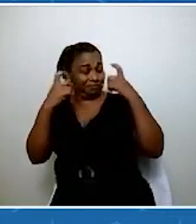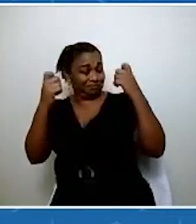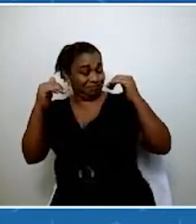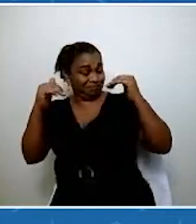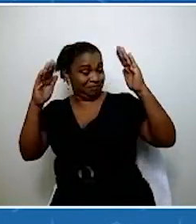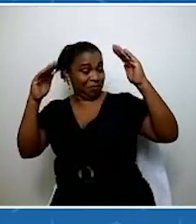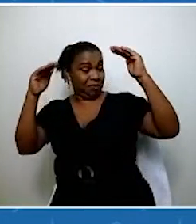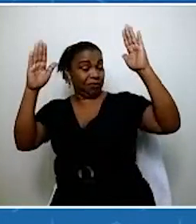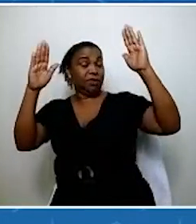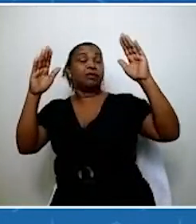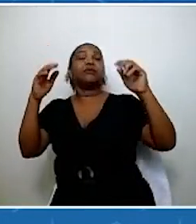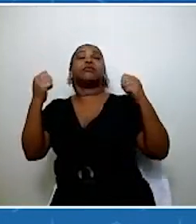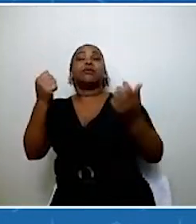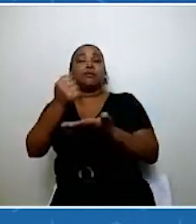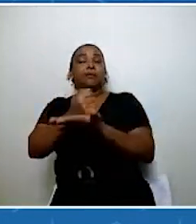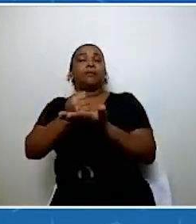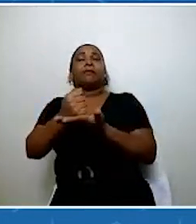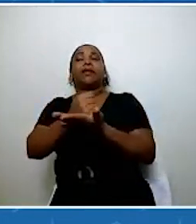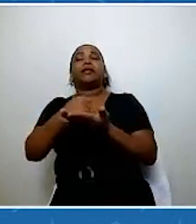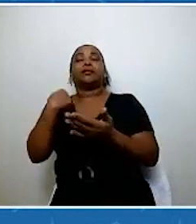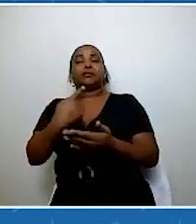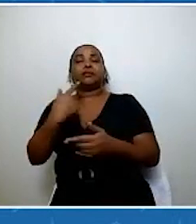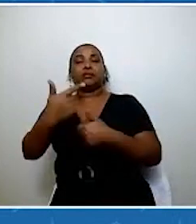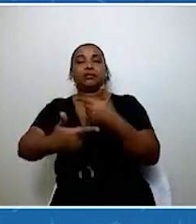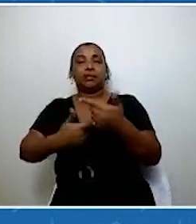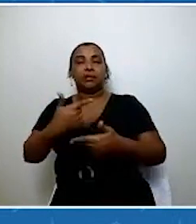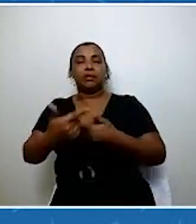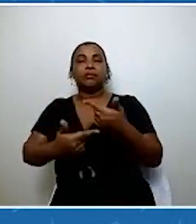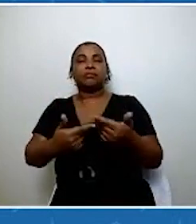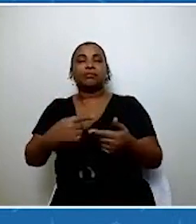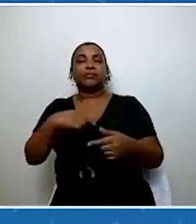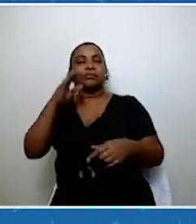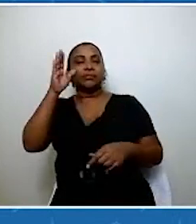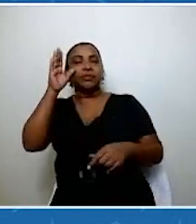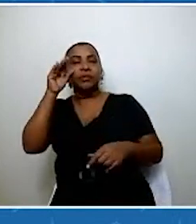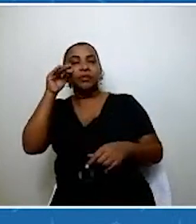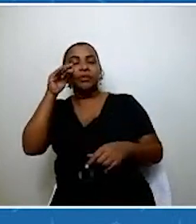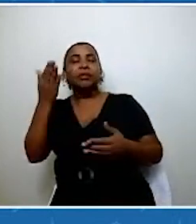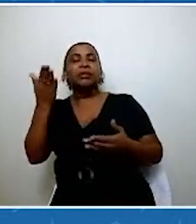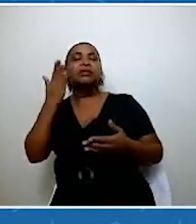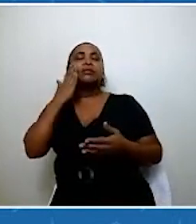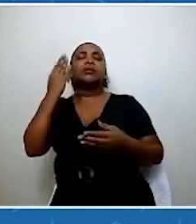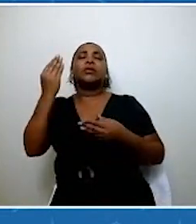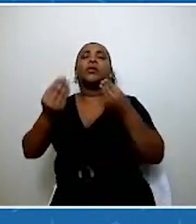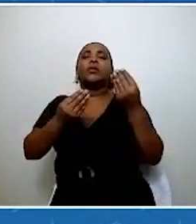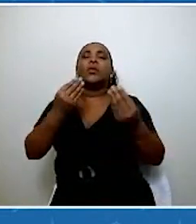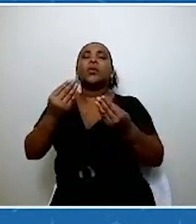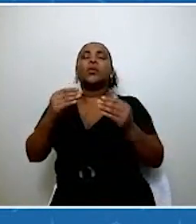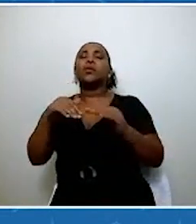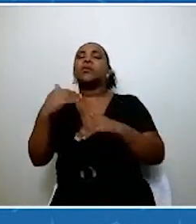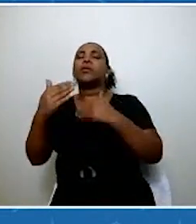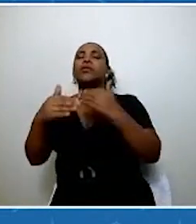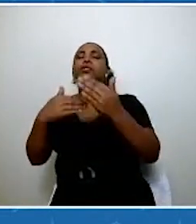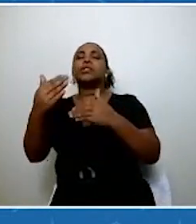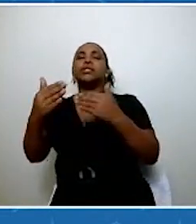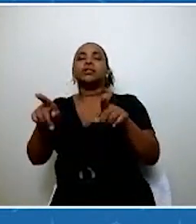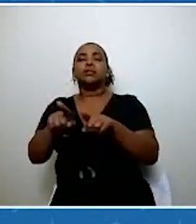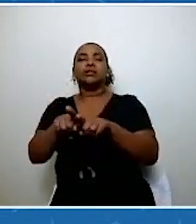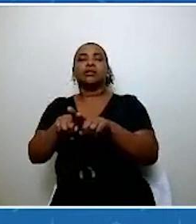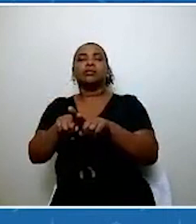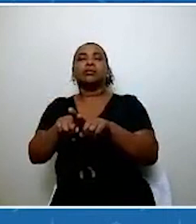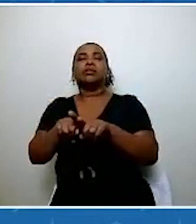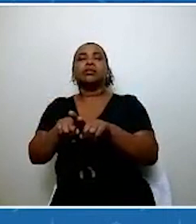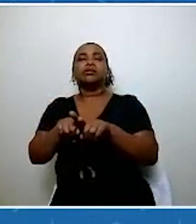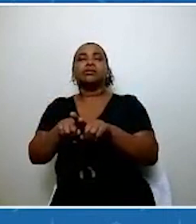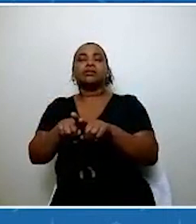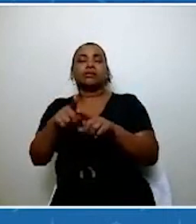E eu tenho até curiosidade, assim, mais para saber como é feito esse processo, porque também acaba sendo a questão da violência muito